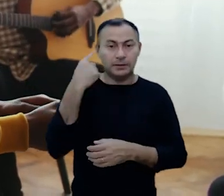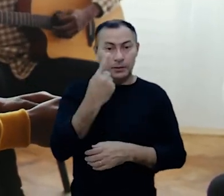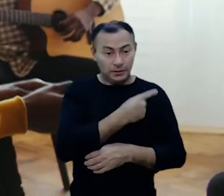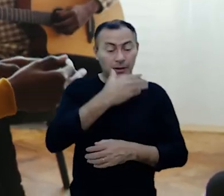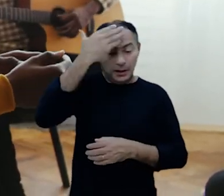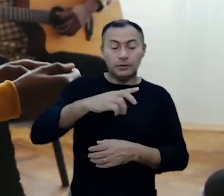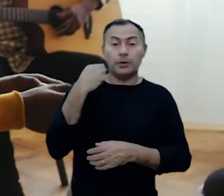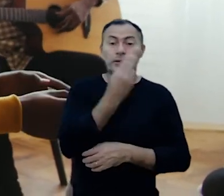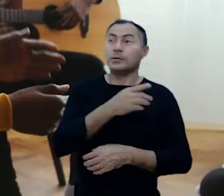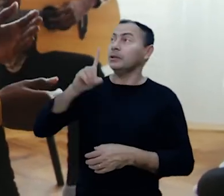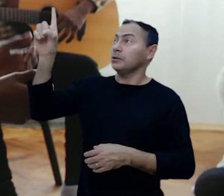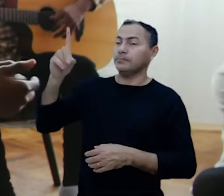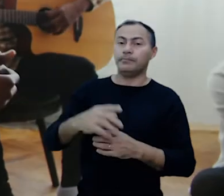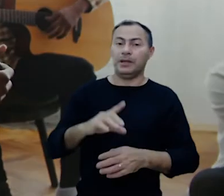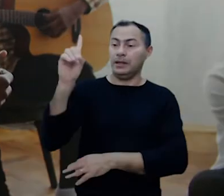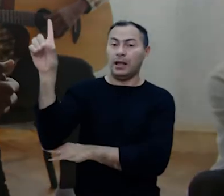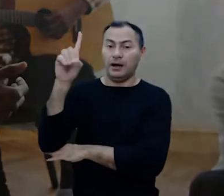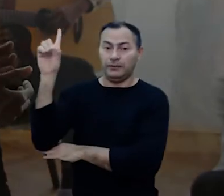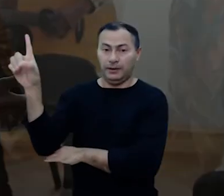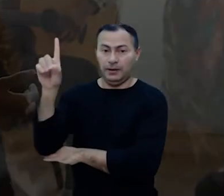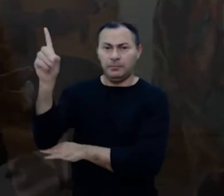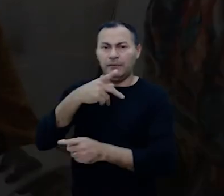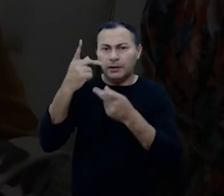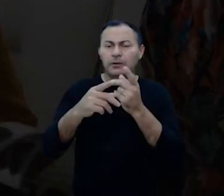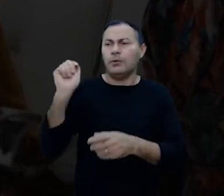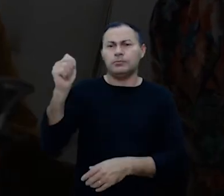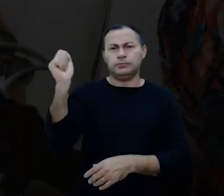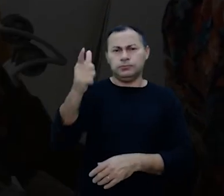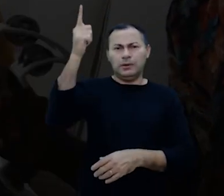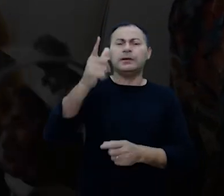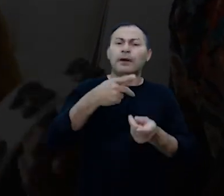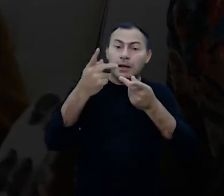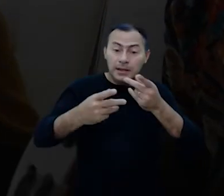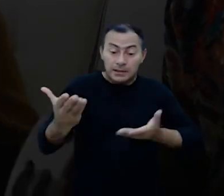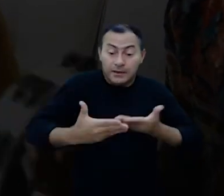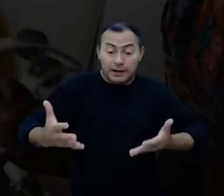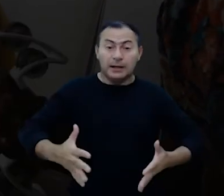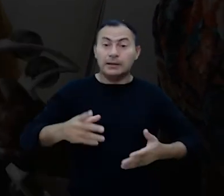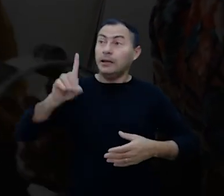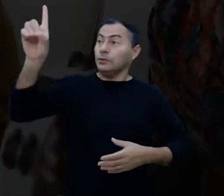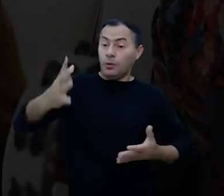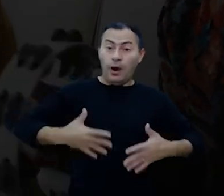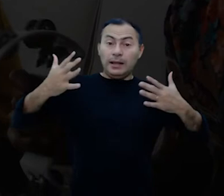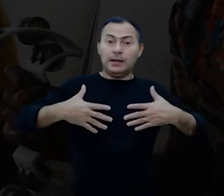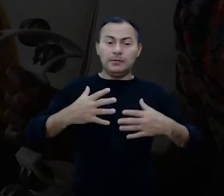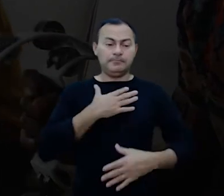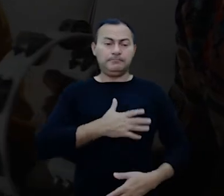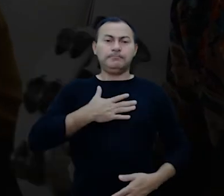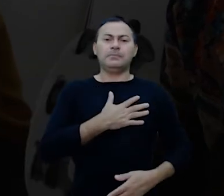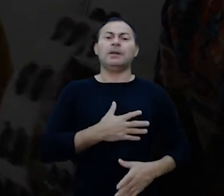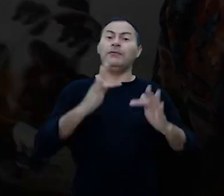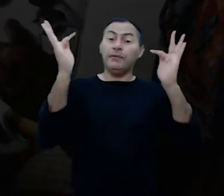presença do nosso Deus e Davi diz então sirva a Deus com alegria saia e sirva a Deus com